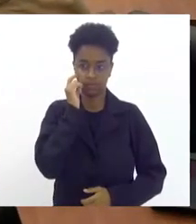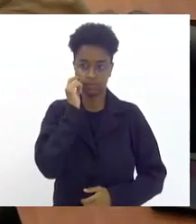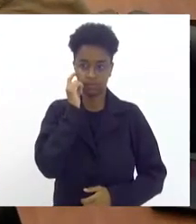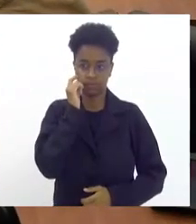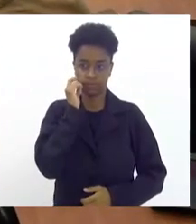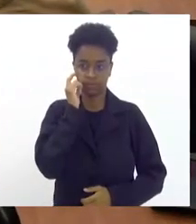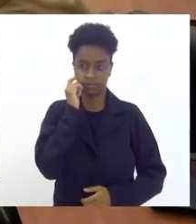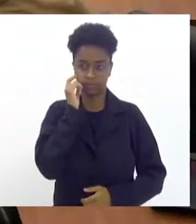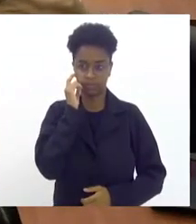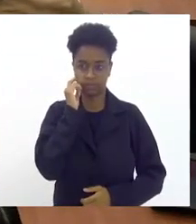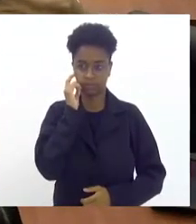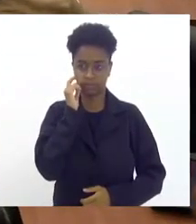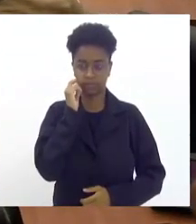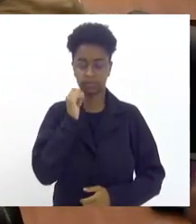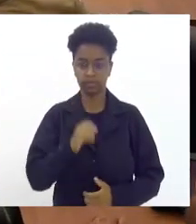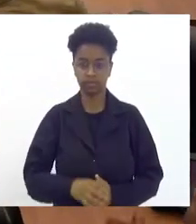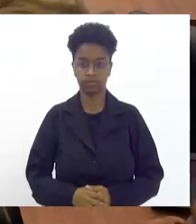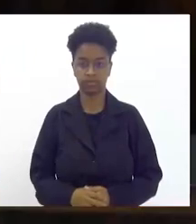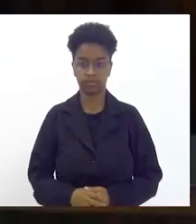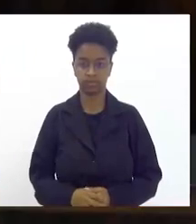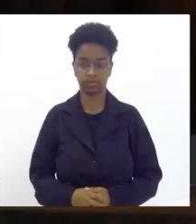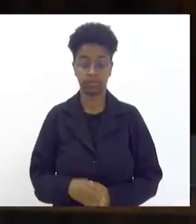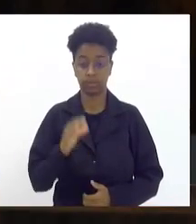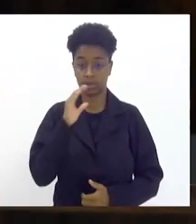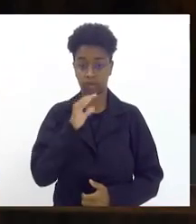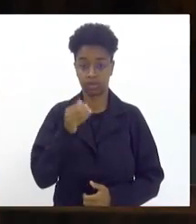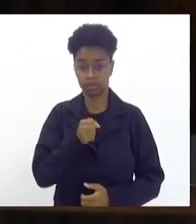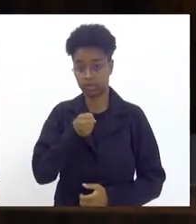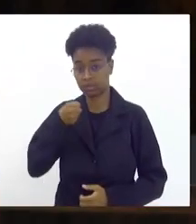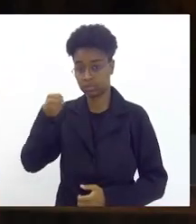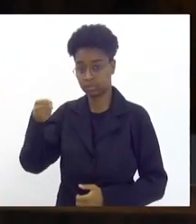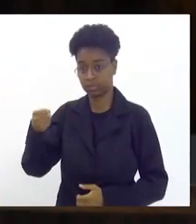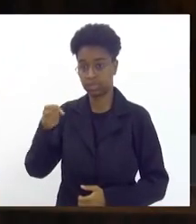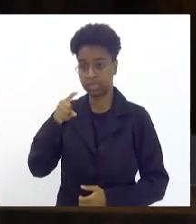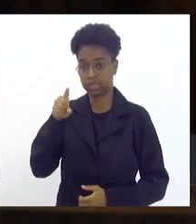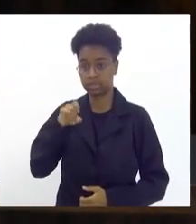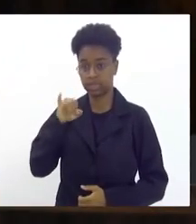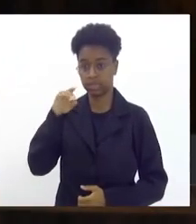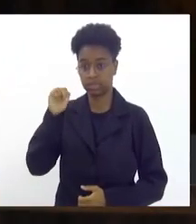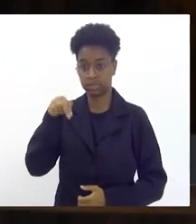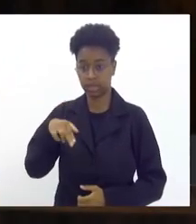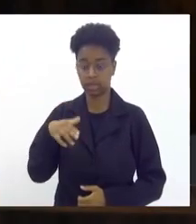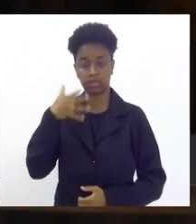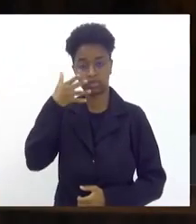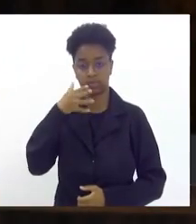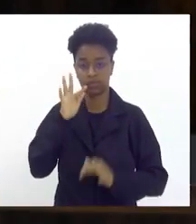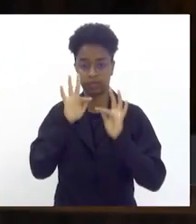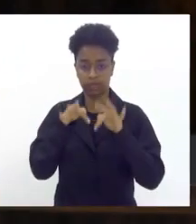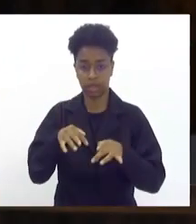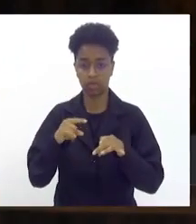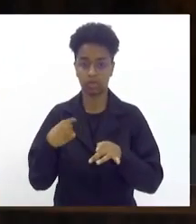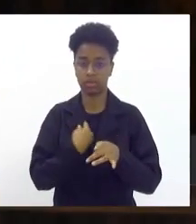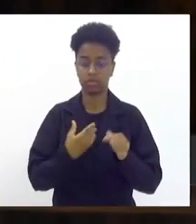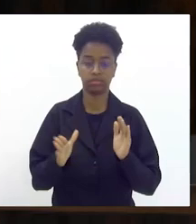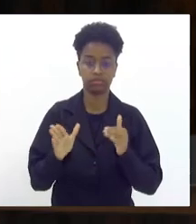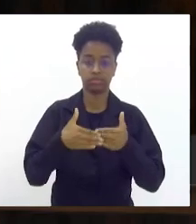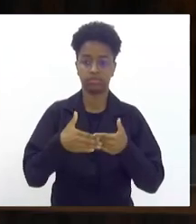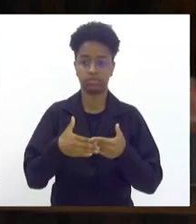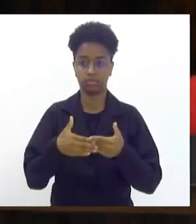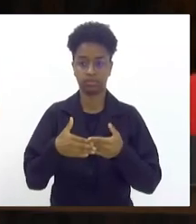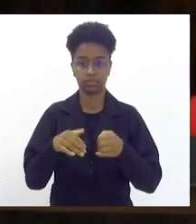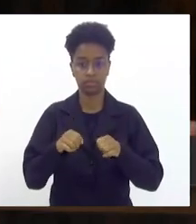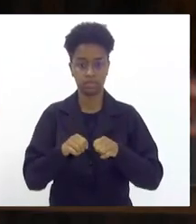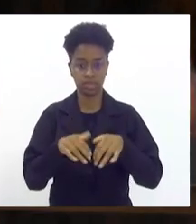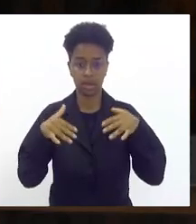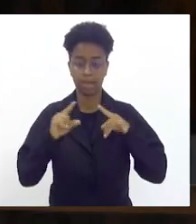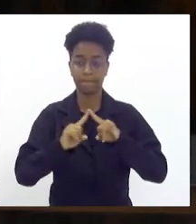Depois eu vou passar aqui rapidamente a palavra para a deputada Zaidan e para o deputado Luiz Cláudio fazer as considerações finais e a gente encerra a audiência. Mas antes